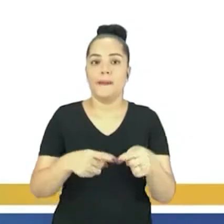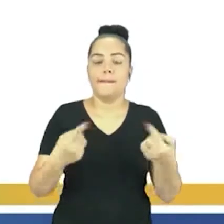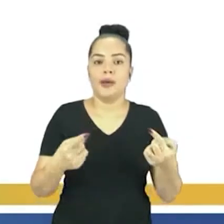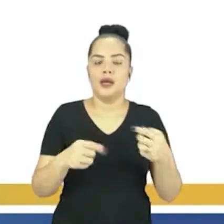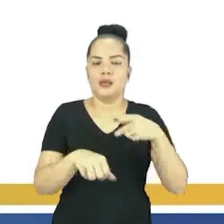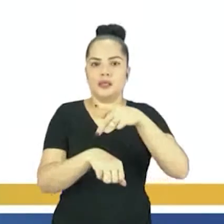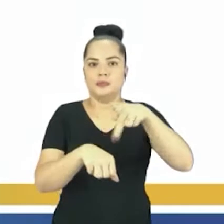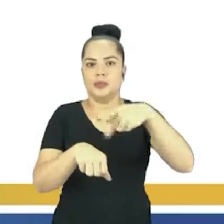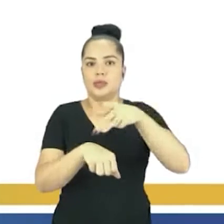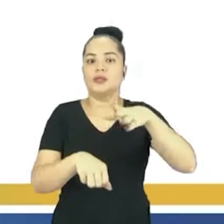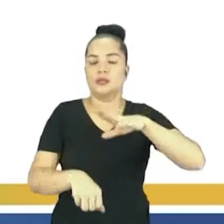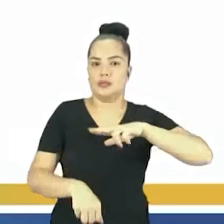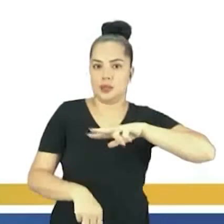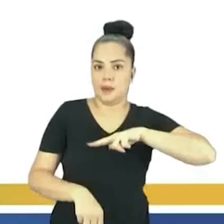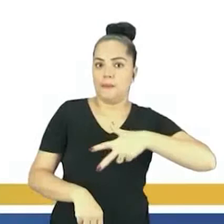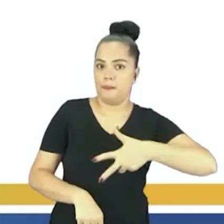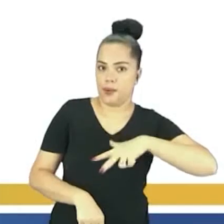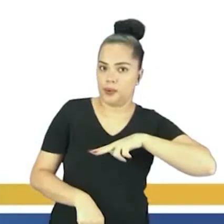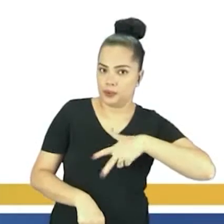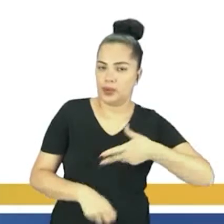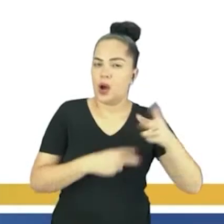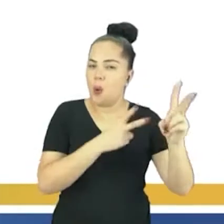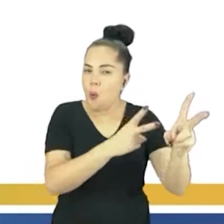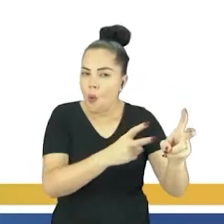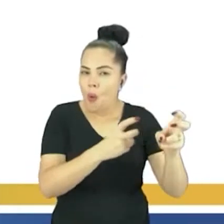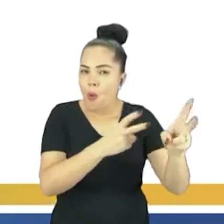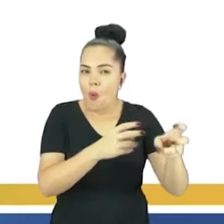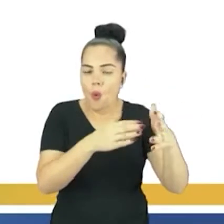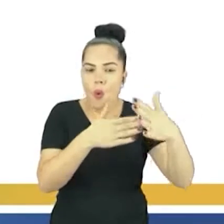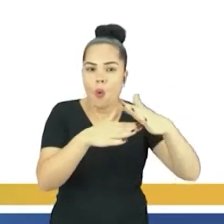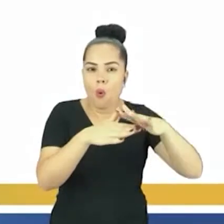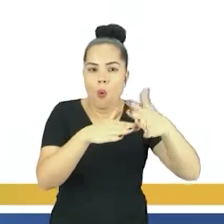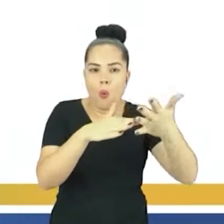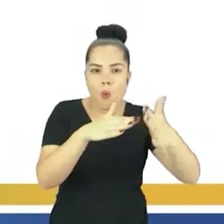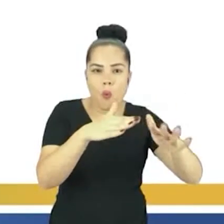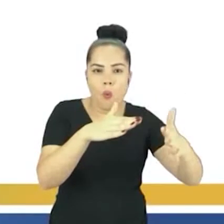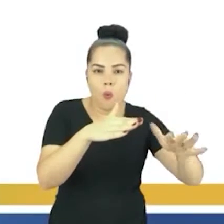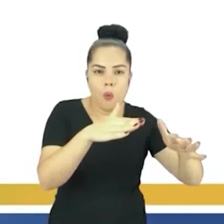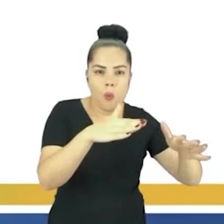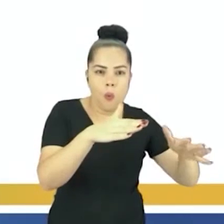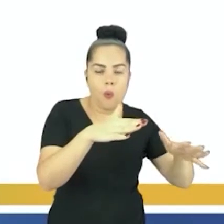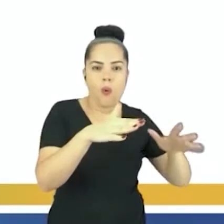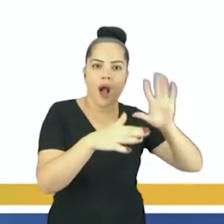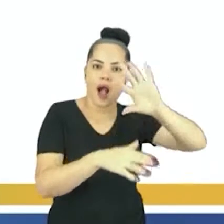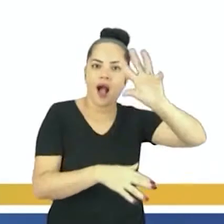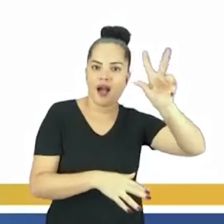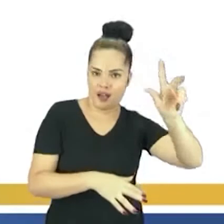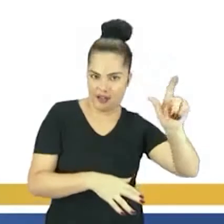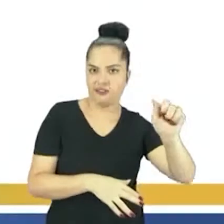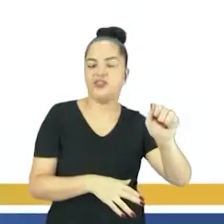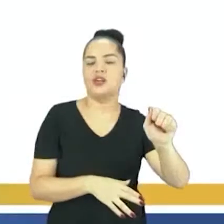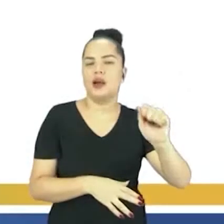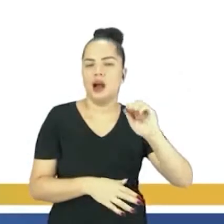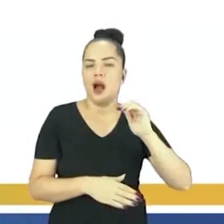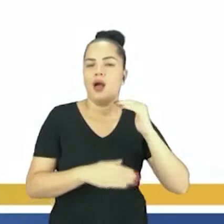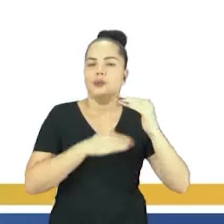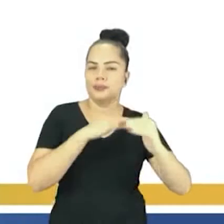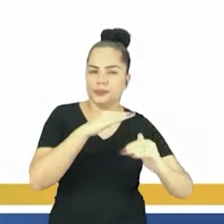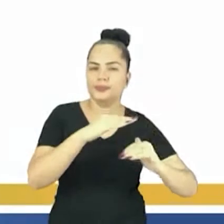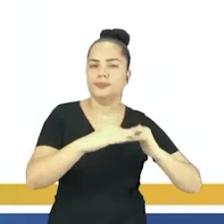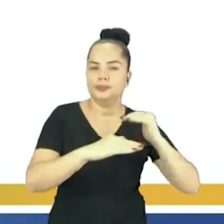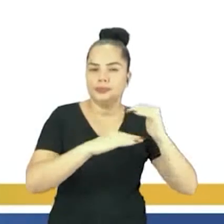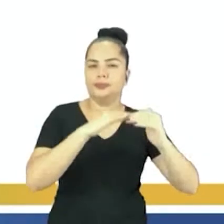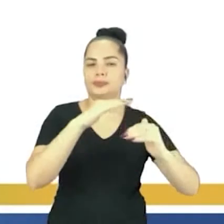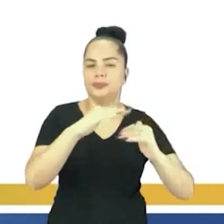explorava a parte litorânea do continente africano. Com o tempo, as outras nações